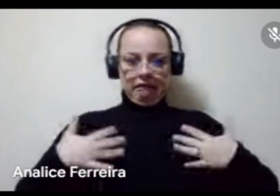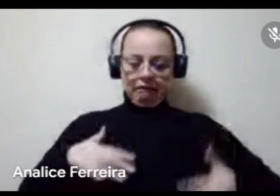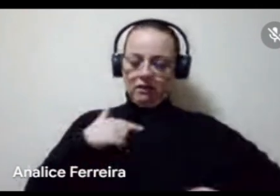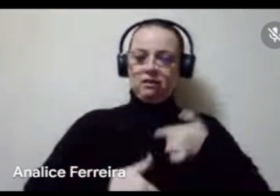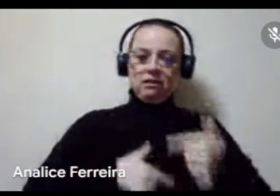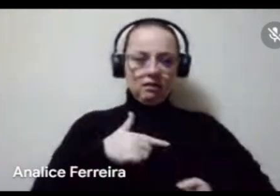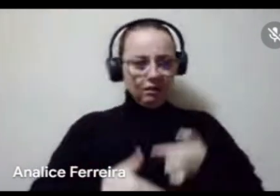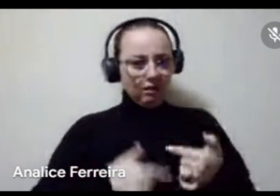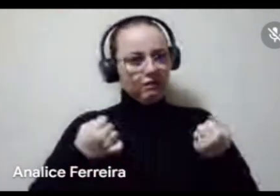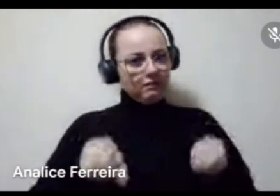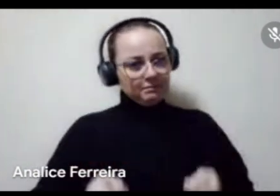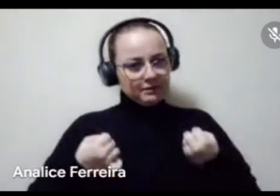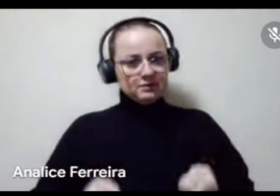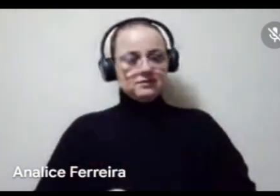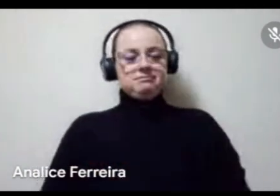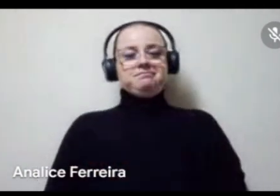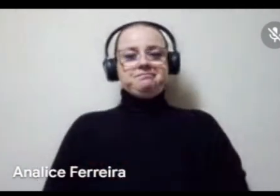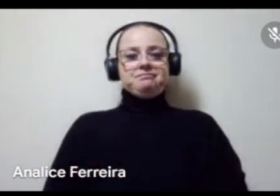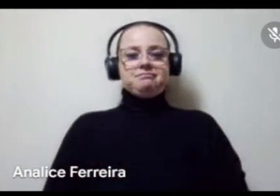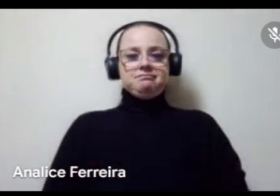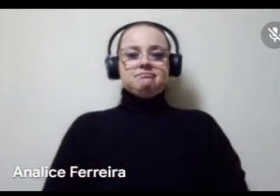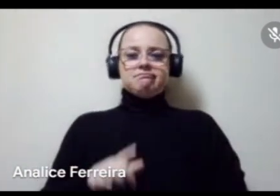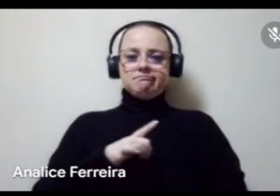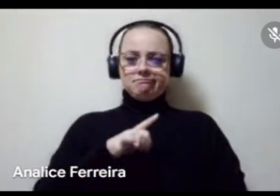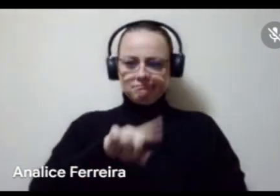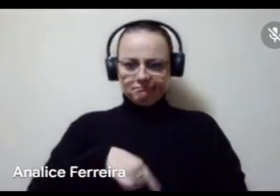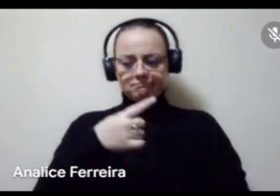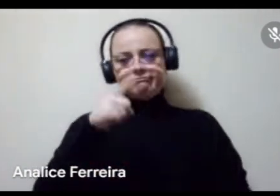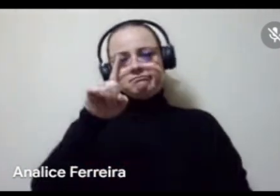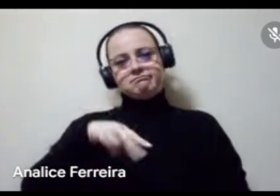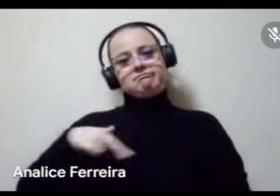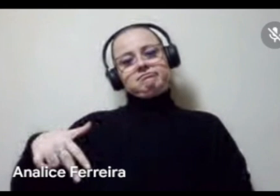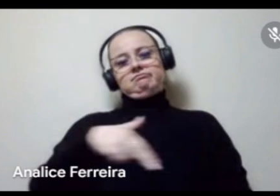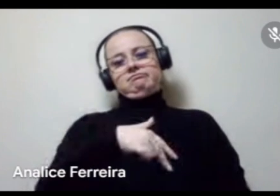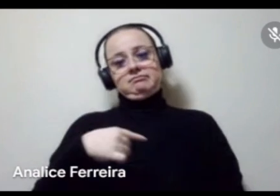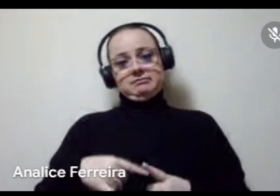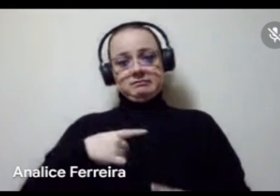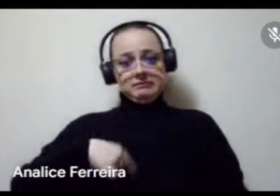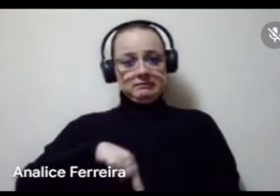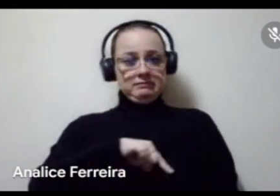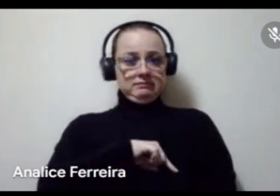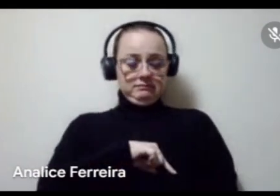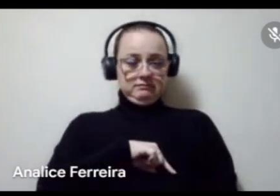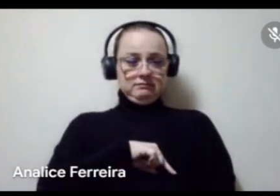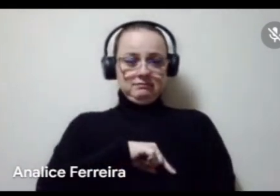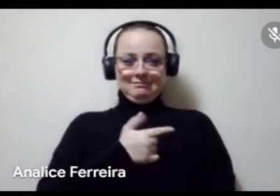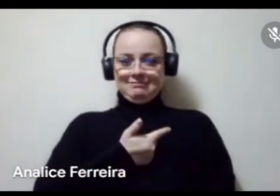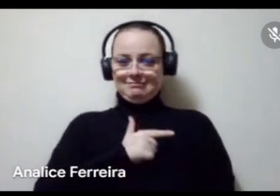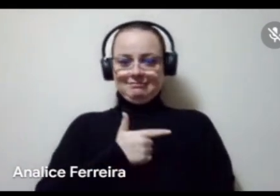pesado. E tem o outro que é o da circulação, né, porque a gente não tem